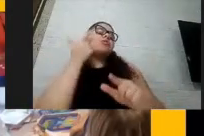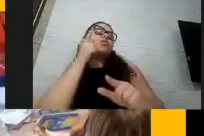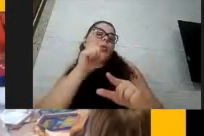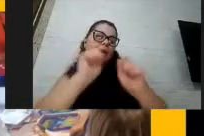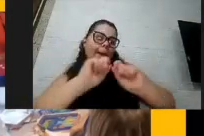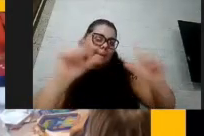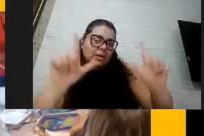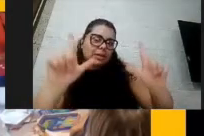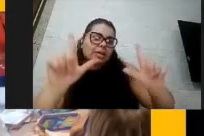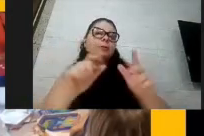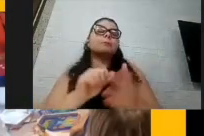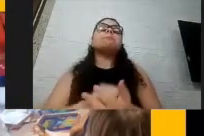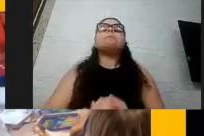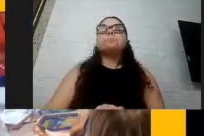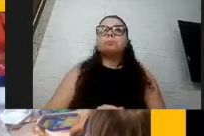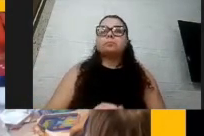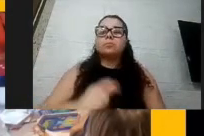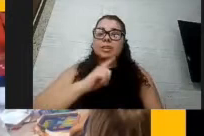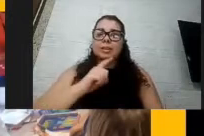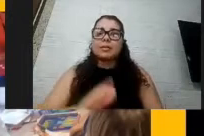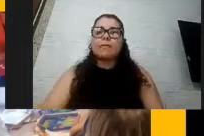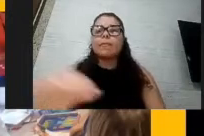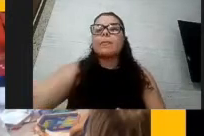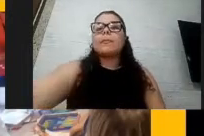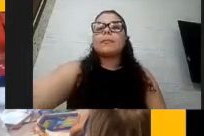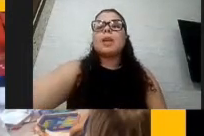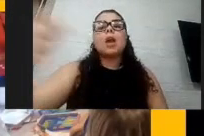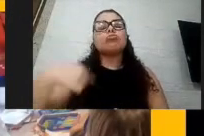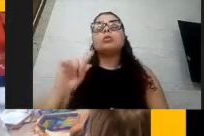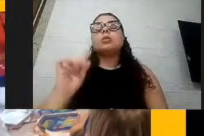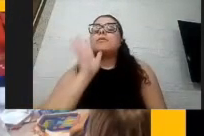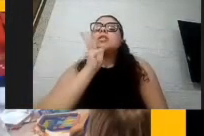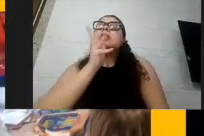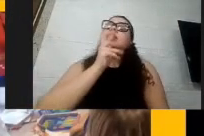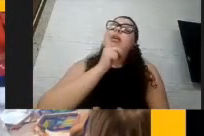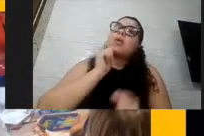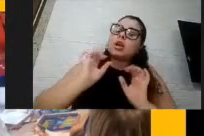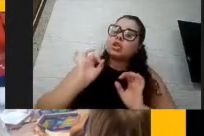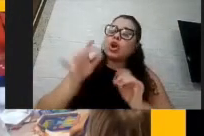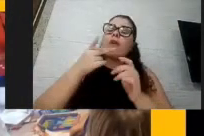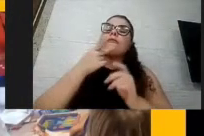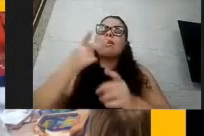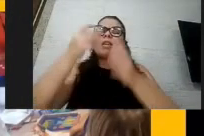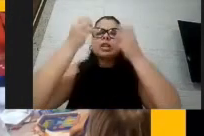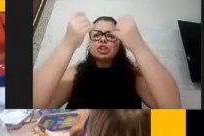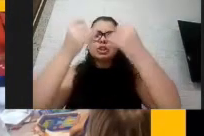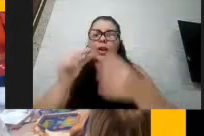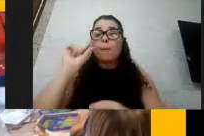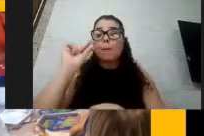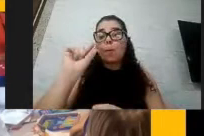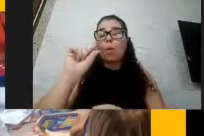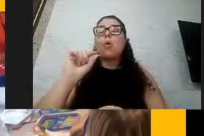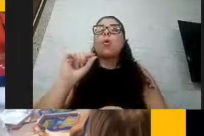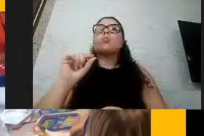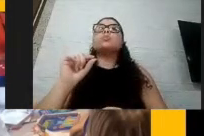das imagens. Então, não vou me demorar muito nisso aqui, mas só para um pouco falar para vocês dos resultados que a gente alcançou